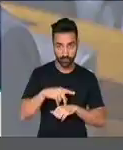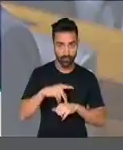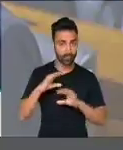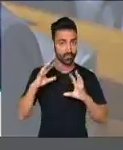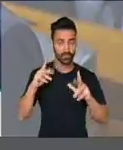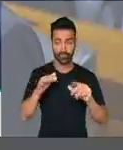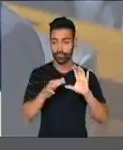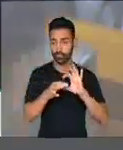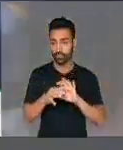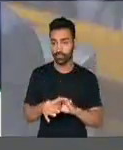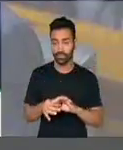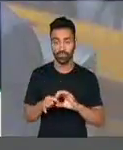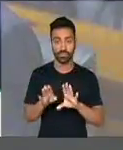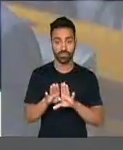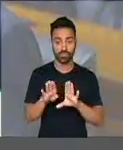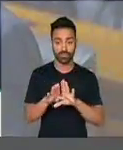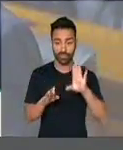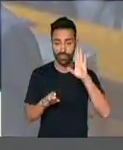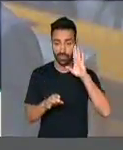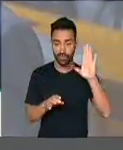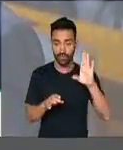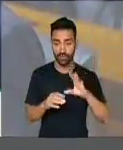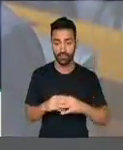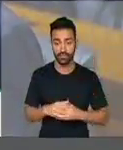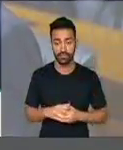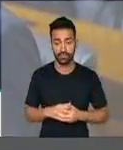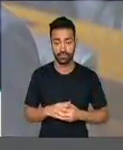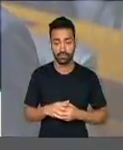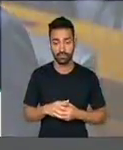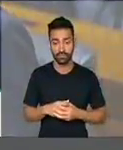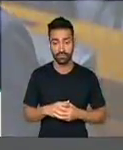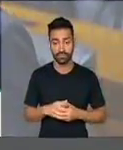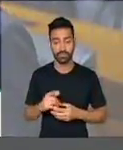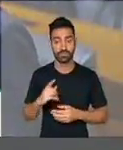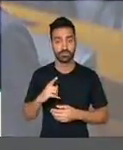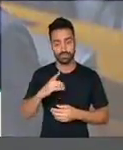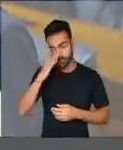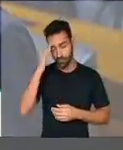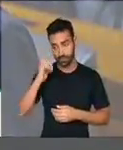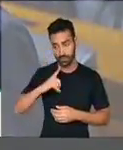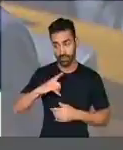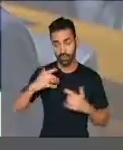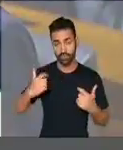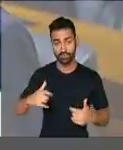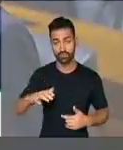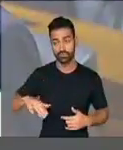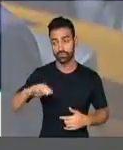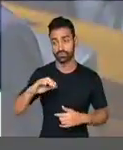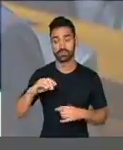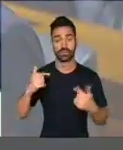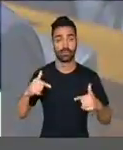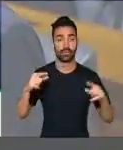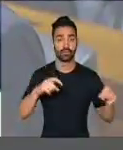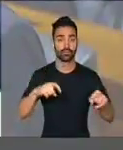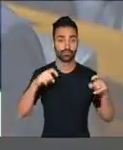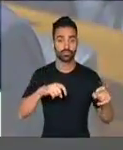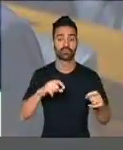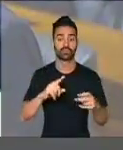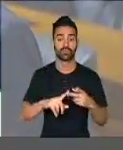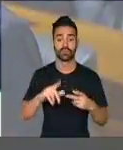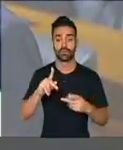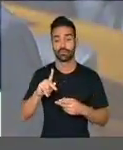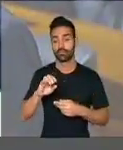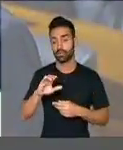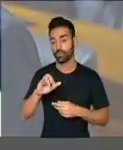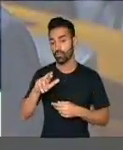as esferas e principalmente aqueles que estão no campo, trabalhando na agricultura, na pecuária,